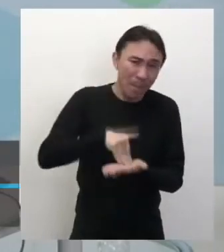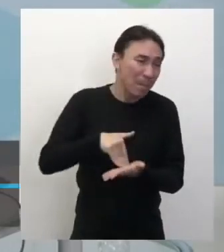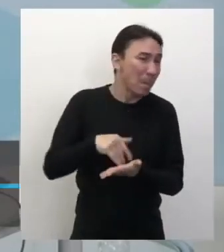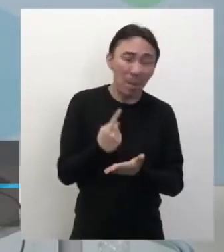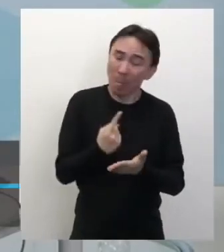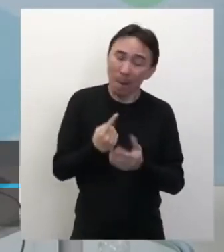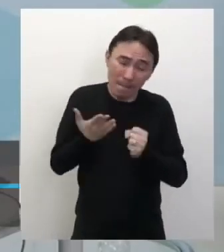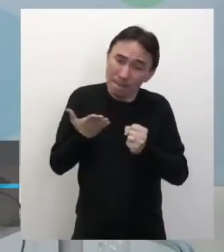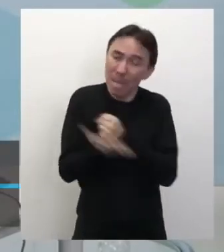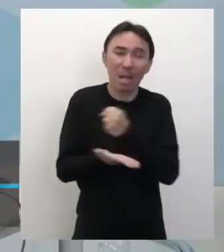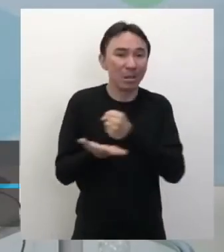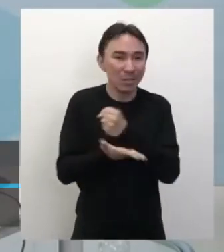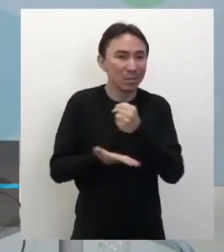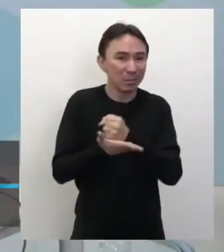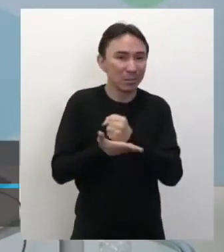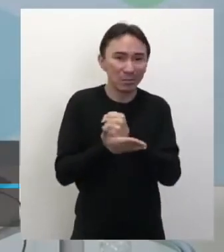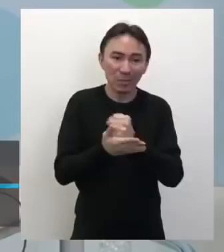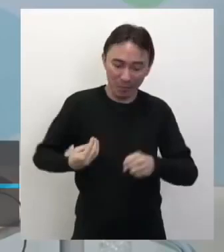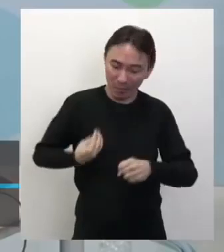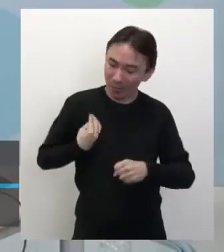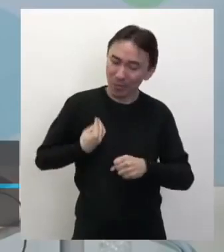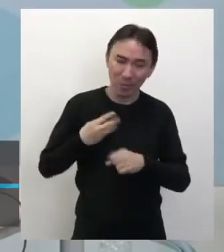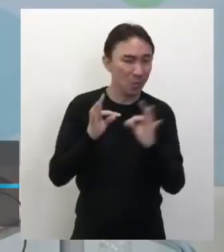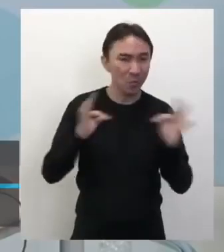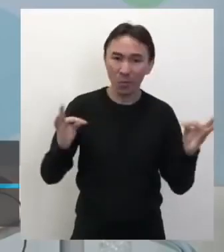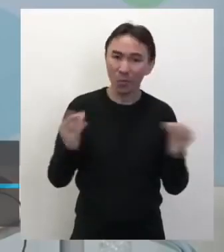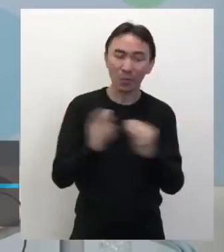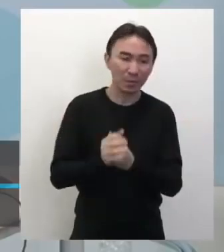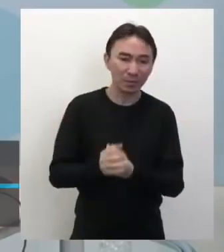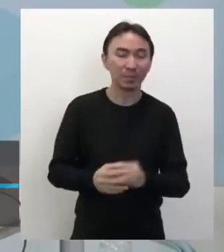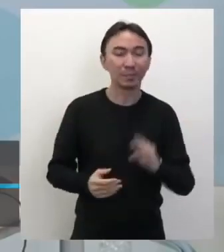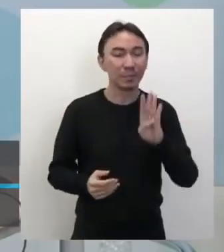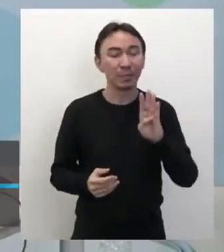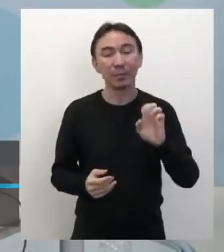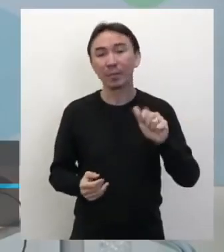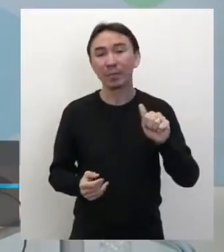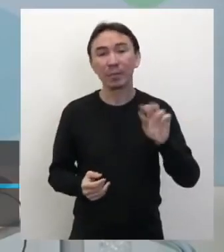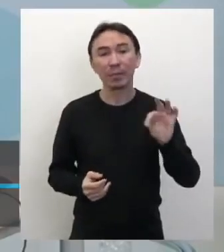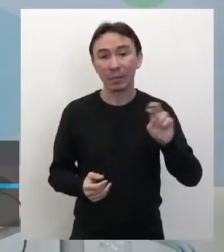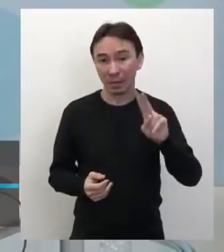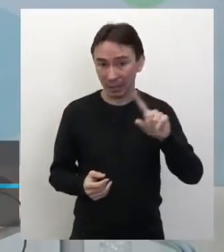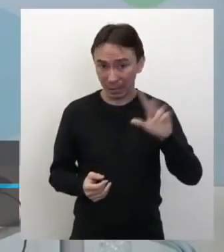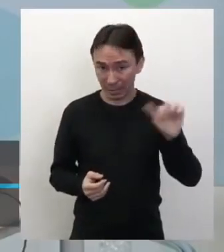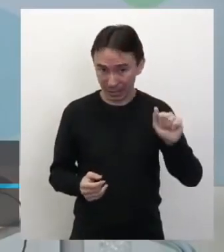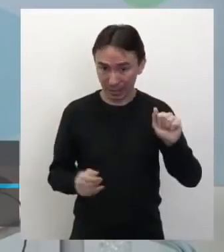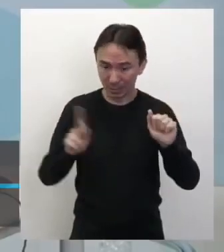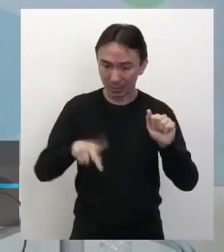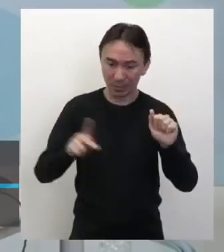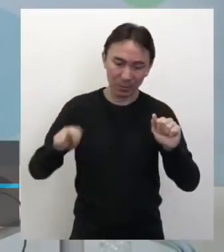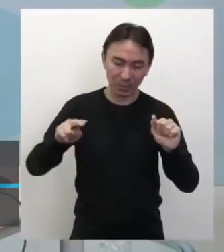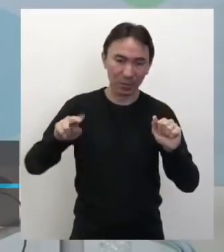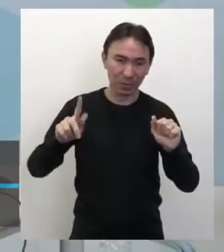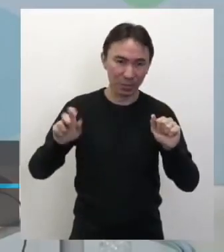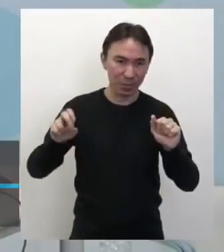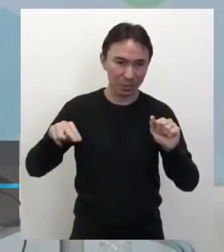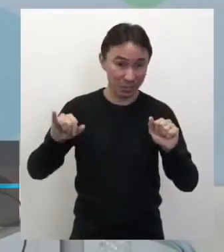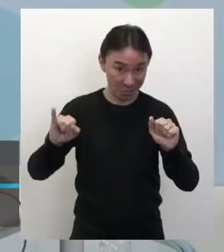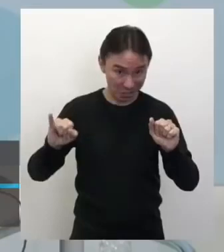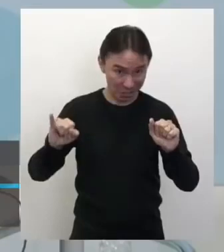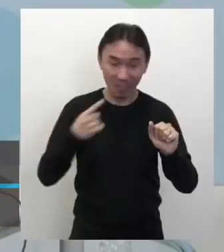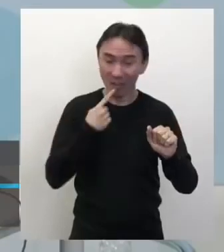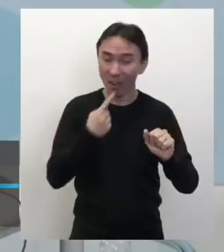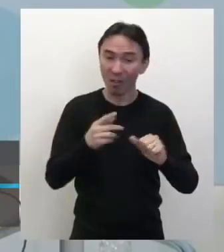que a resposta tinha aqui da Beatriz, aí, bom dia, Beatriz, aluna da professora Geni, tem aqui